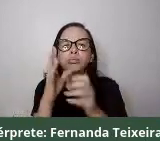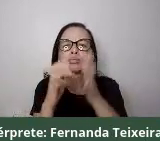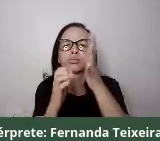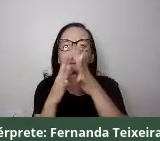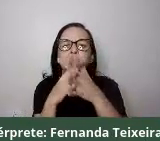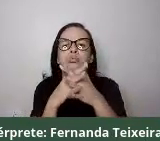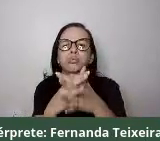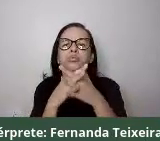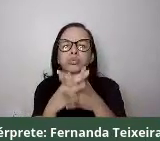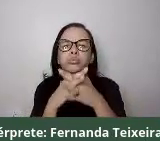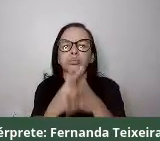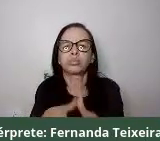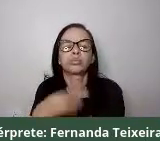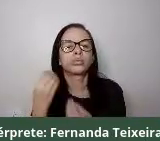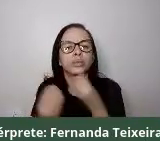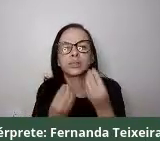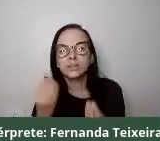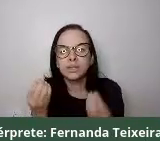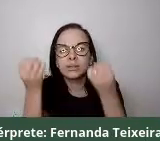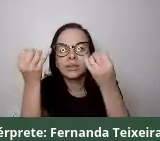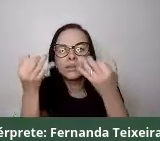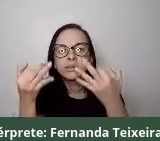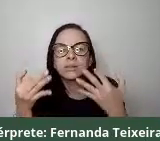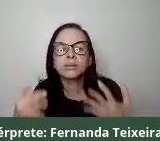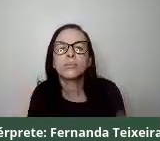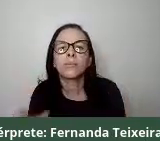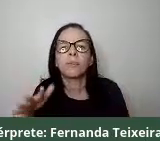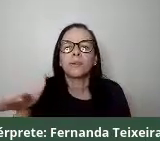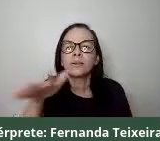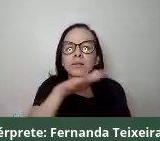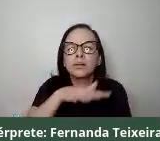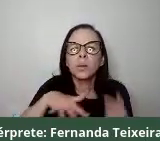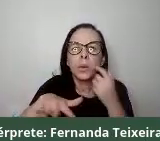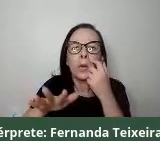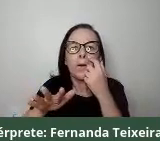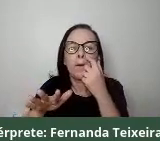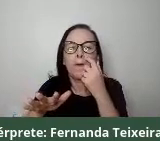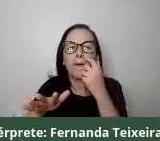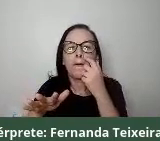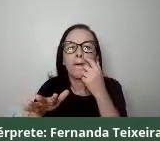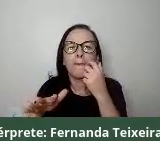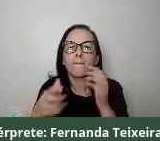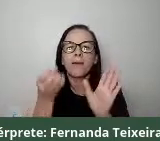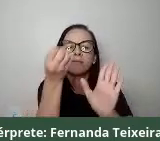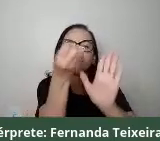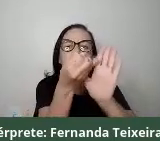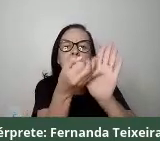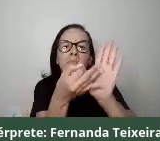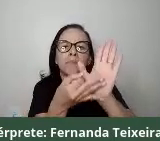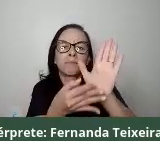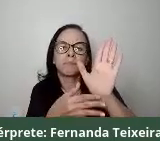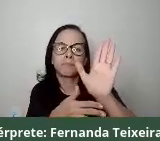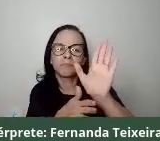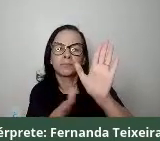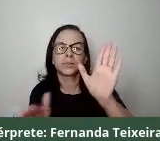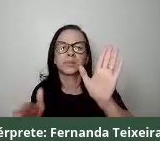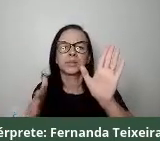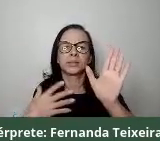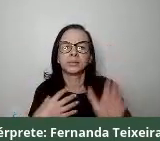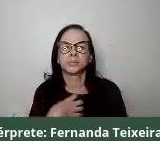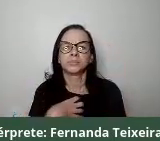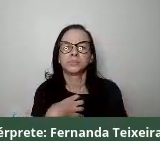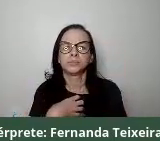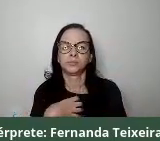E aí a gente desce aqui, esse plano mais geral, para descer alguns dados aqui do estado da Bahia, para